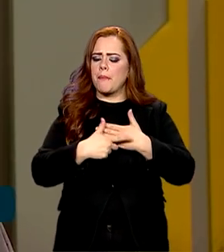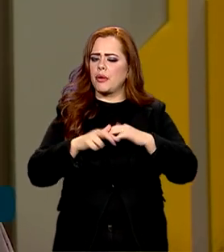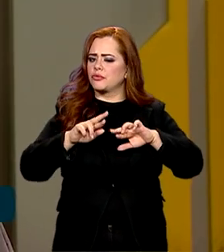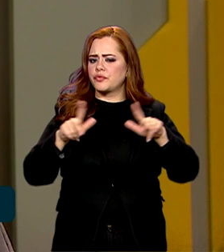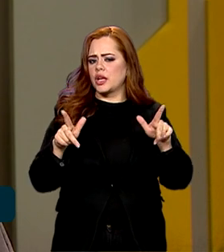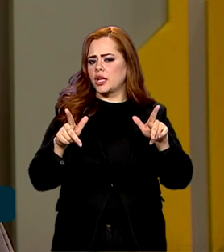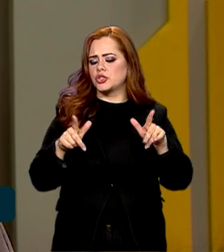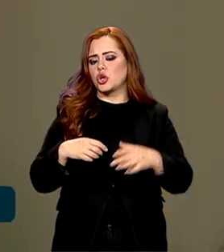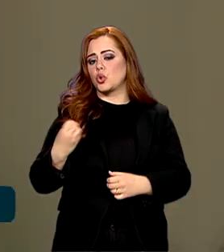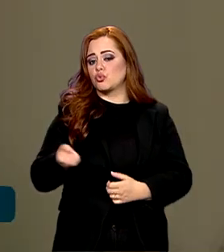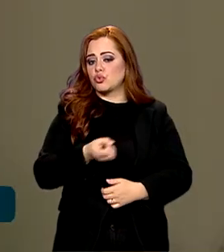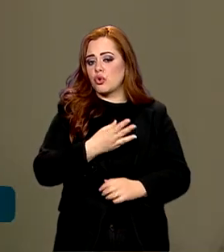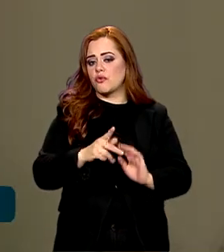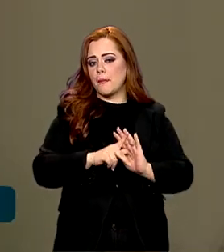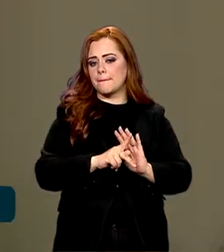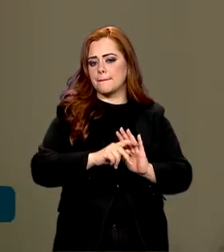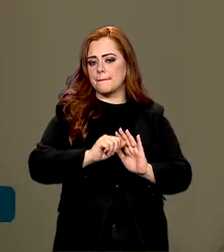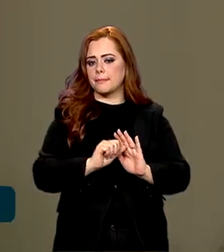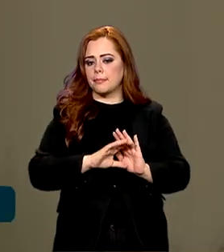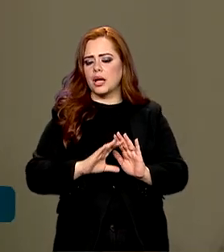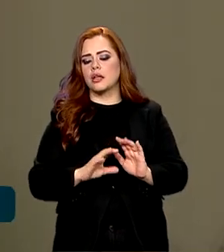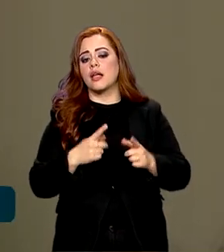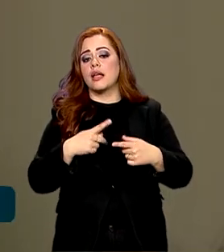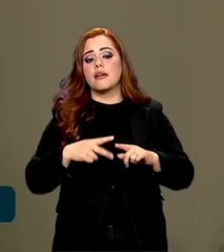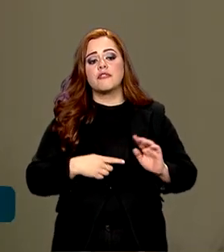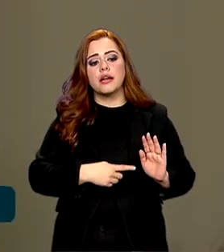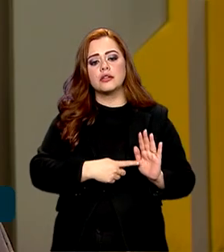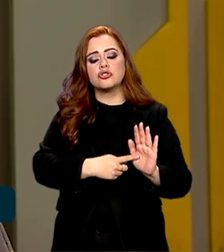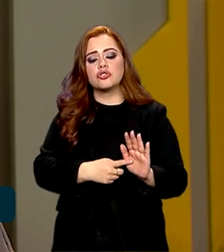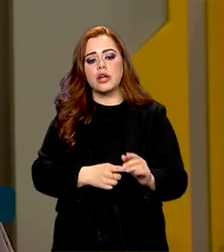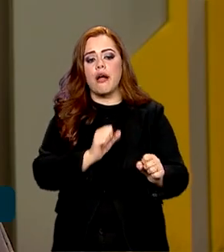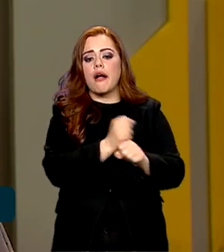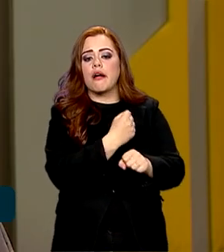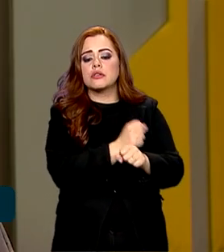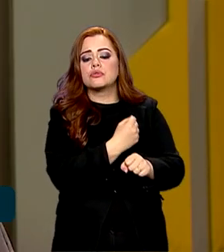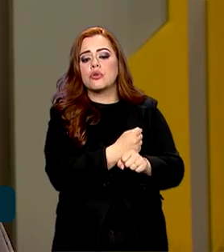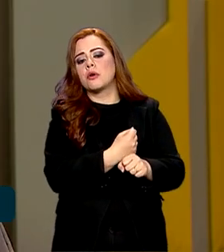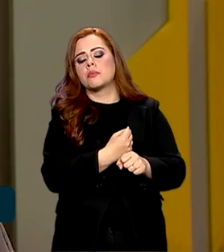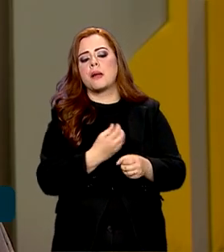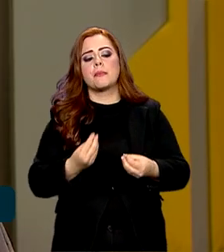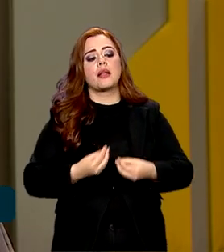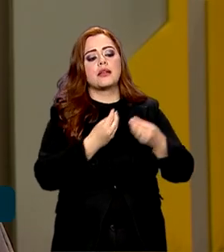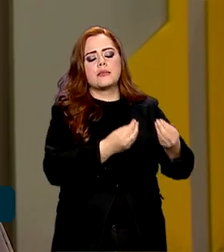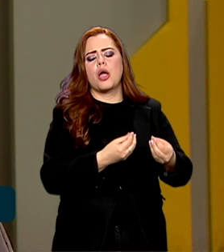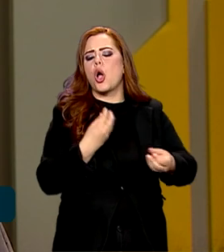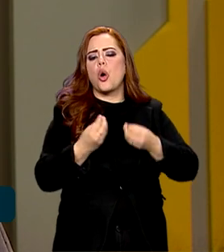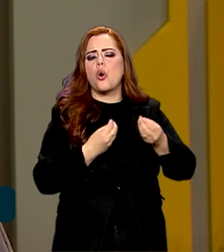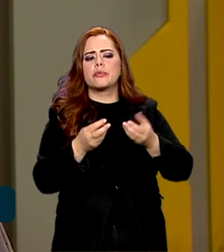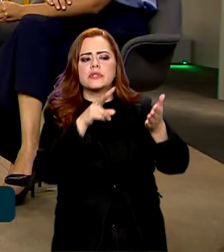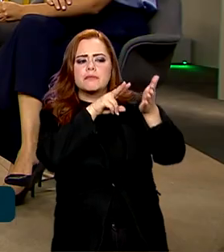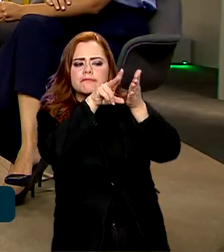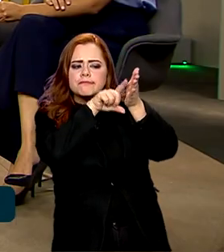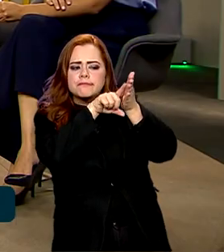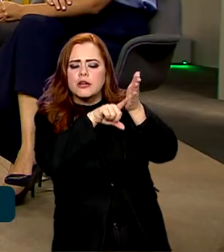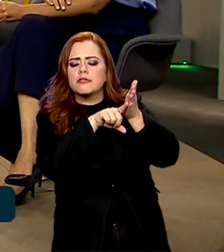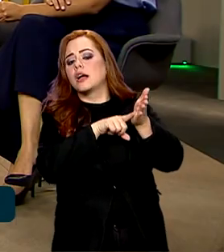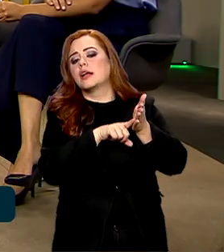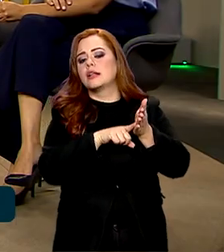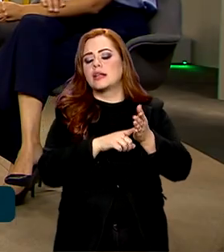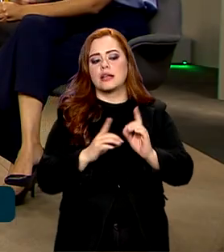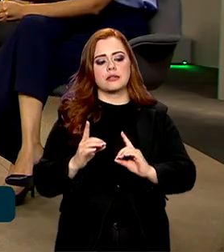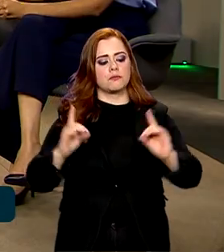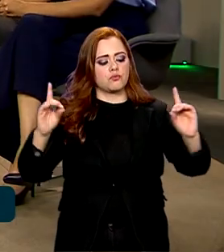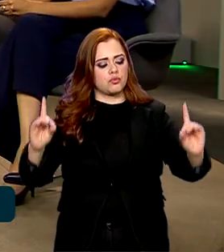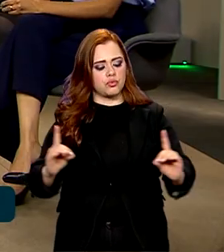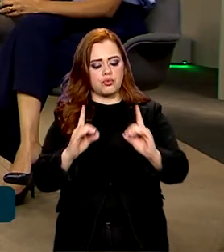neste novo PAC. Eles vão indicar as obras para receber os recursos. Como é que você avalia essa parceria entre governo